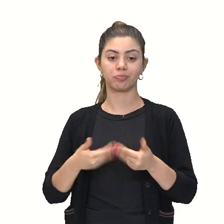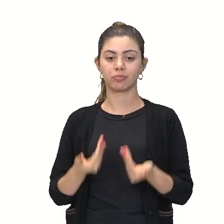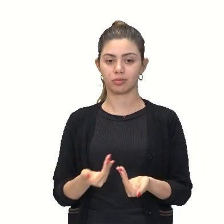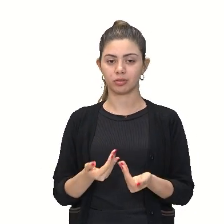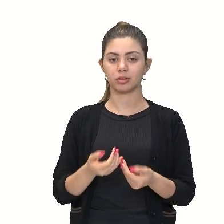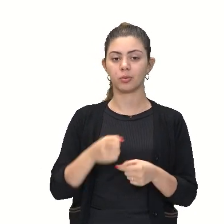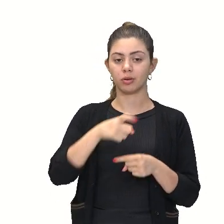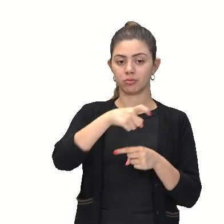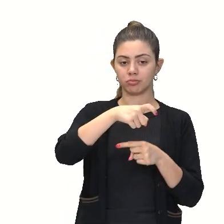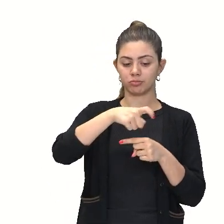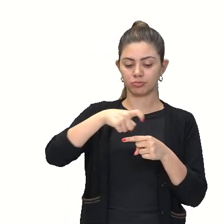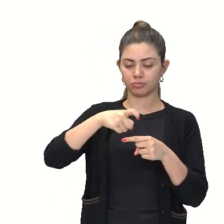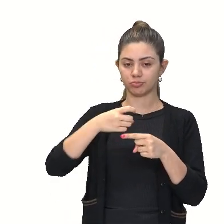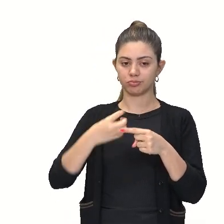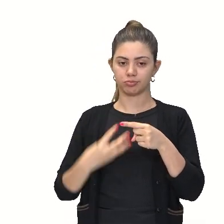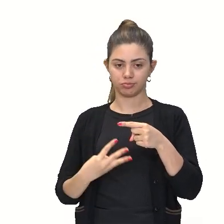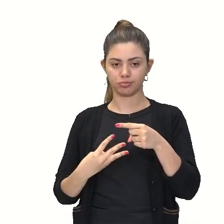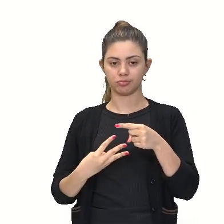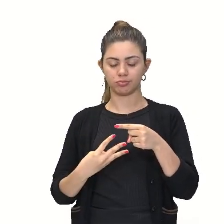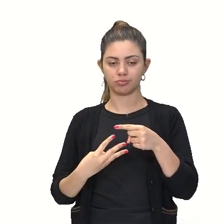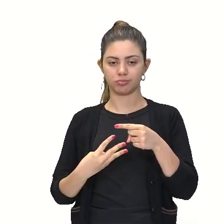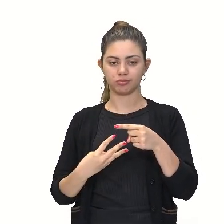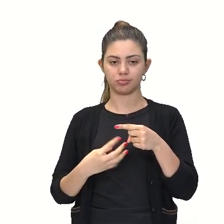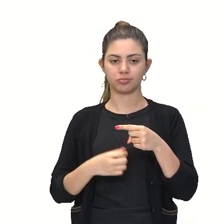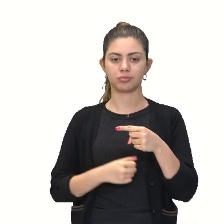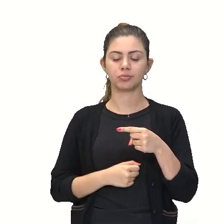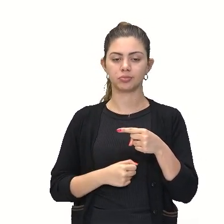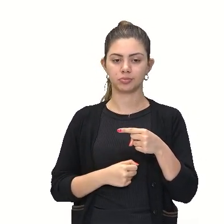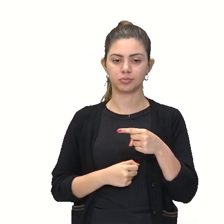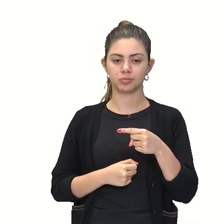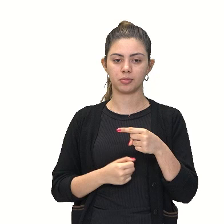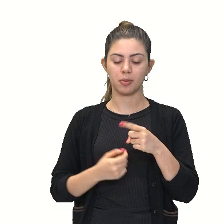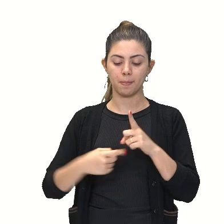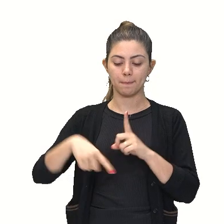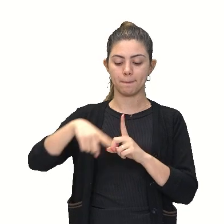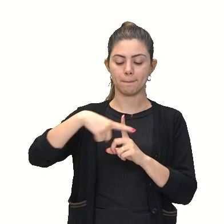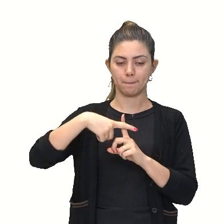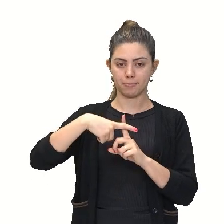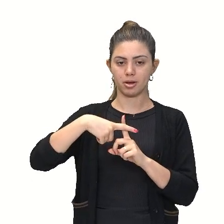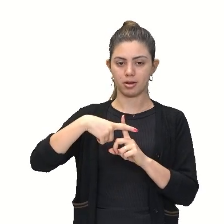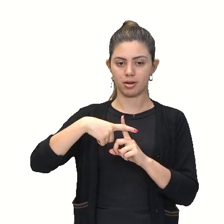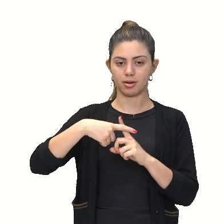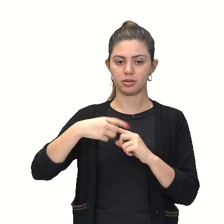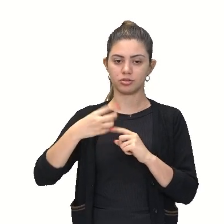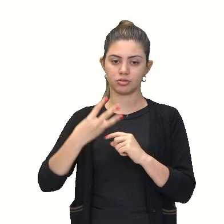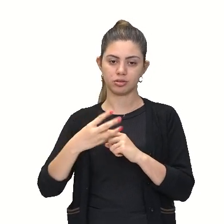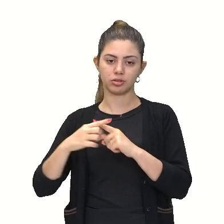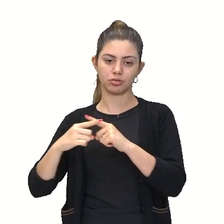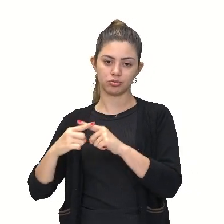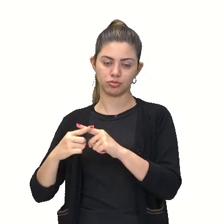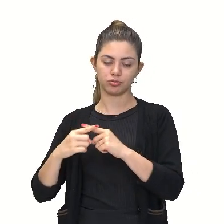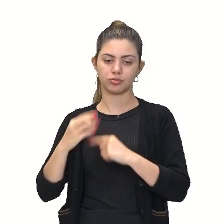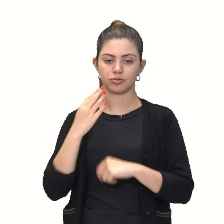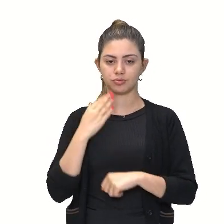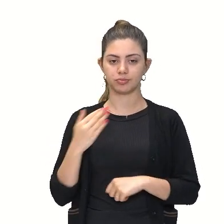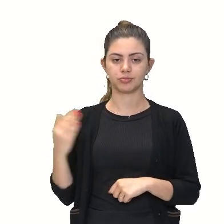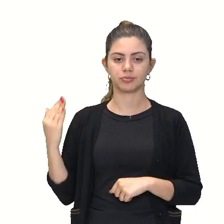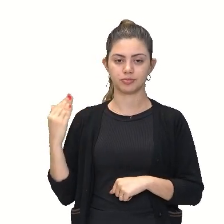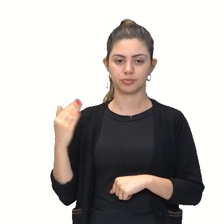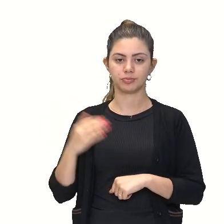coisa aqui é o número dividido por 3. Olha. Adicionado do seu triplo. Então, ó. 3x.